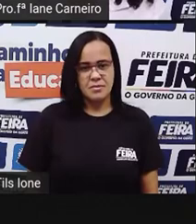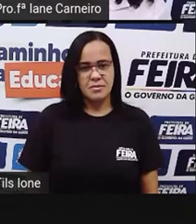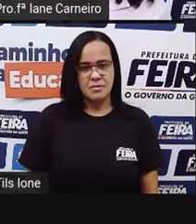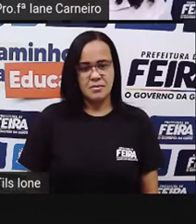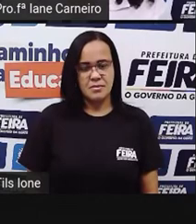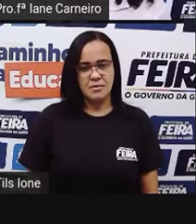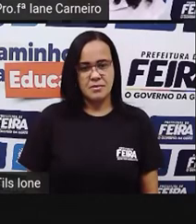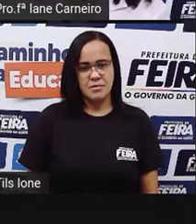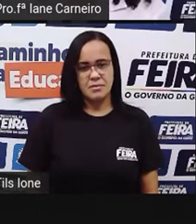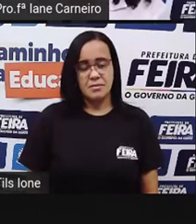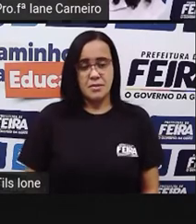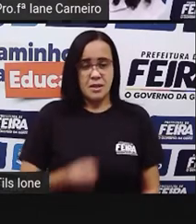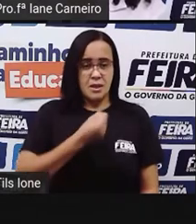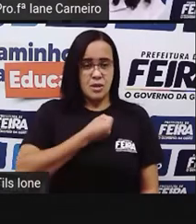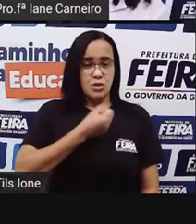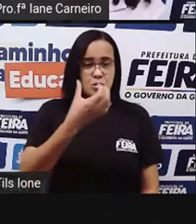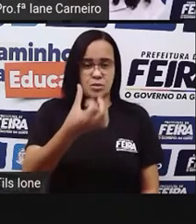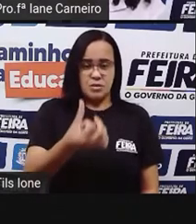Pergunta 6.